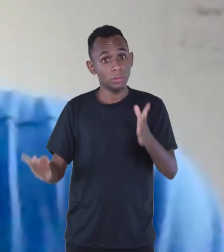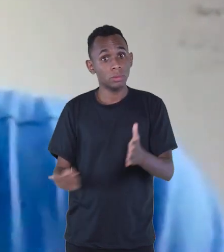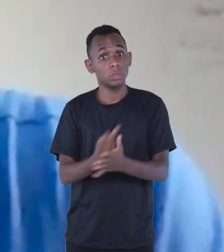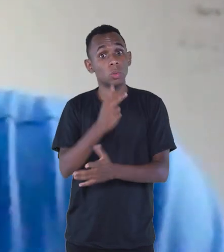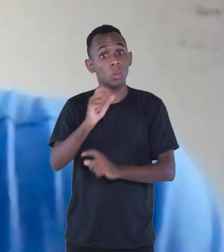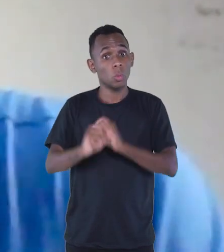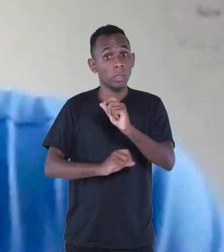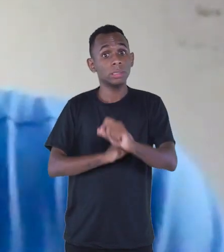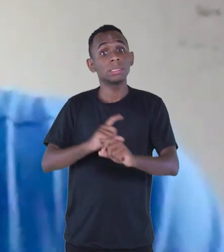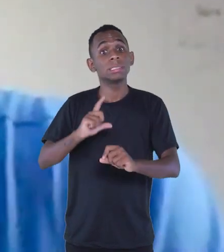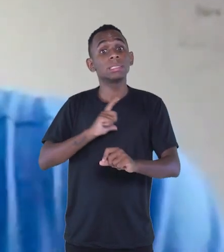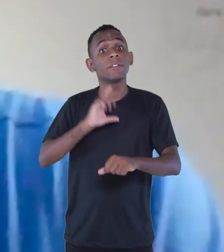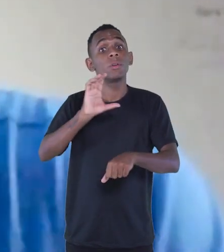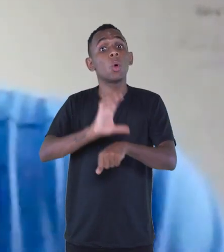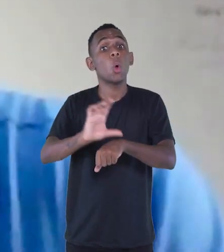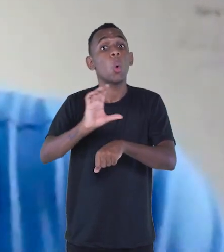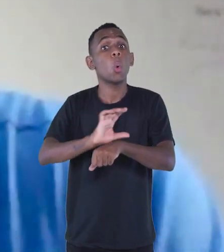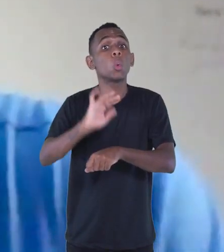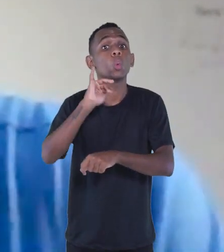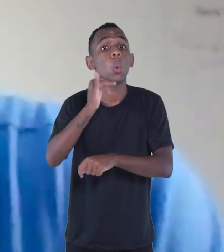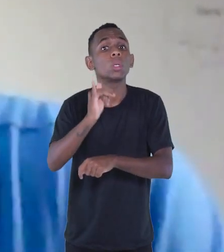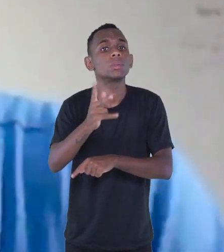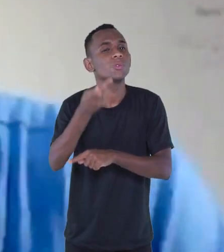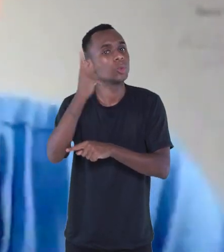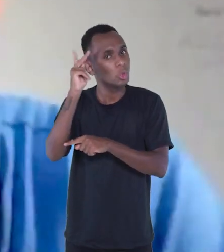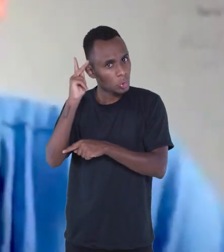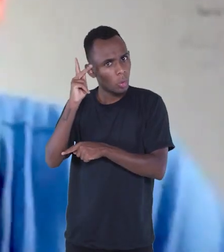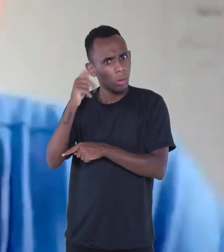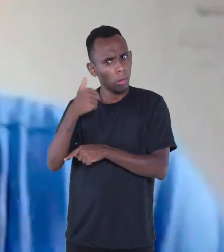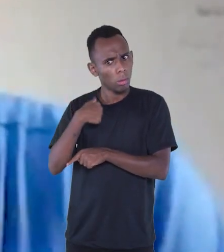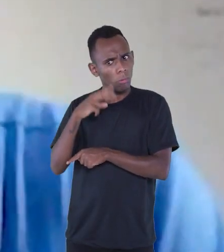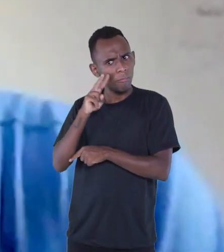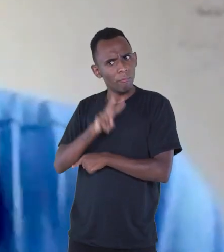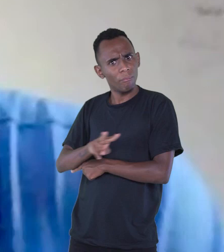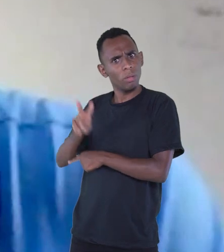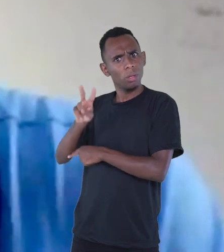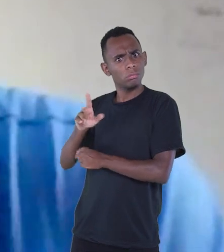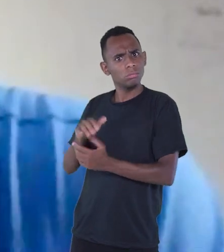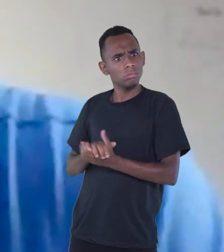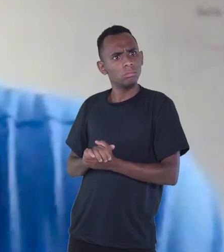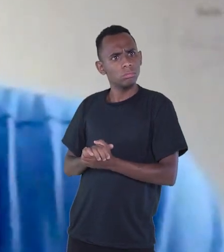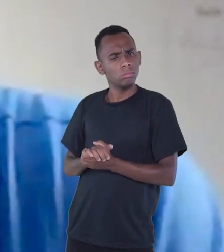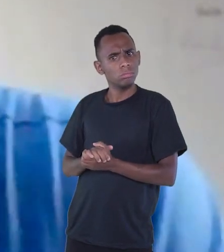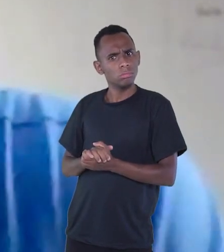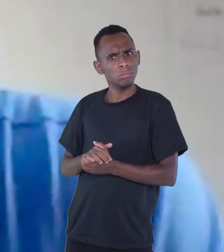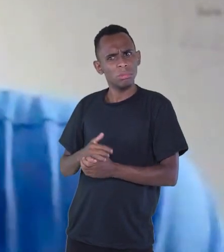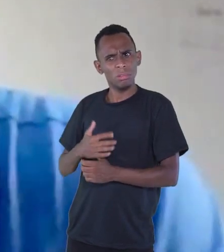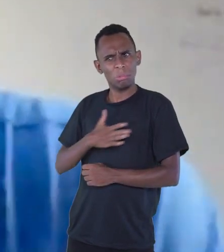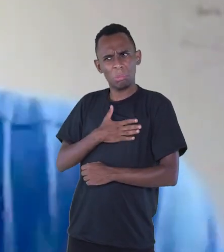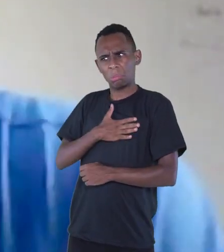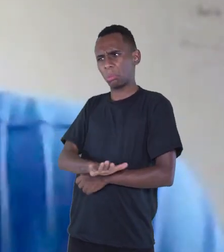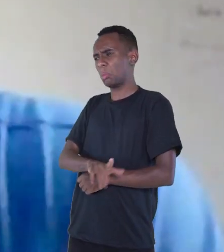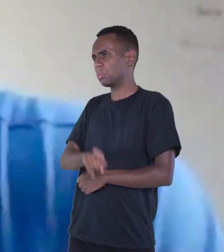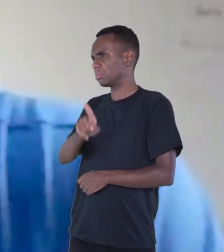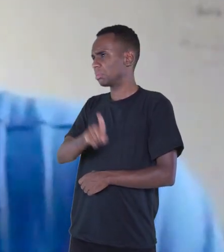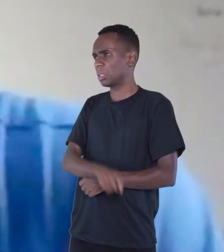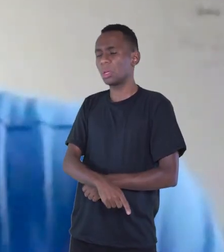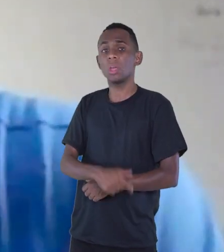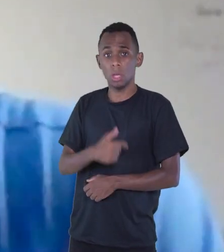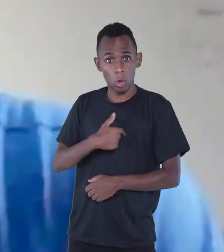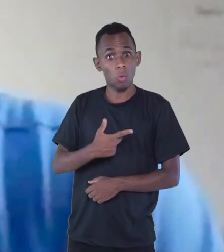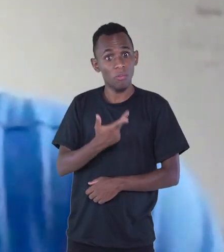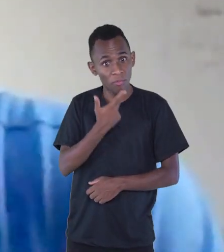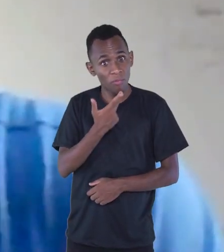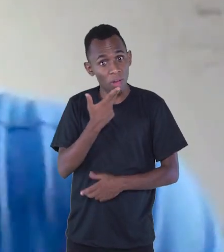houve cursos de contadores de histórias. E eu olhava para aquilo com preconceito. Eu confesso isso